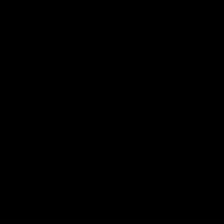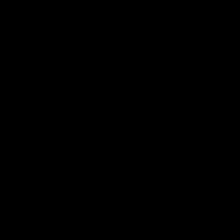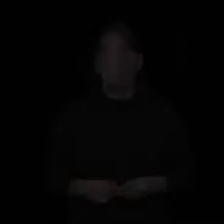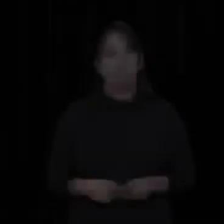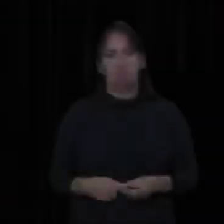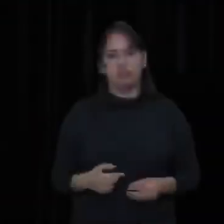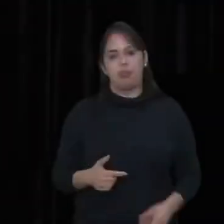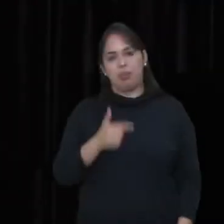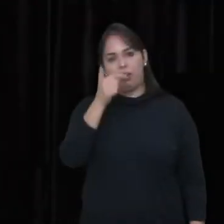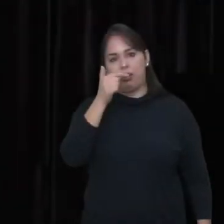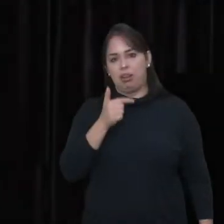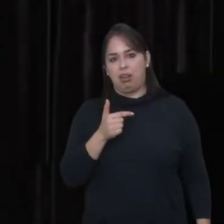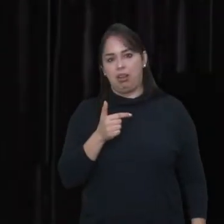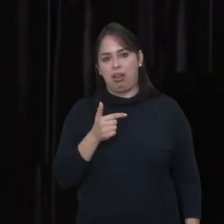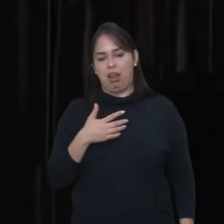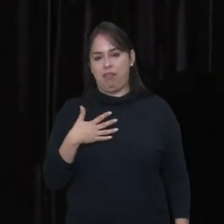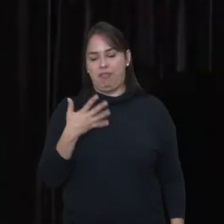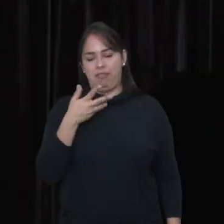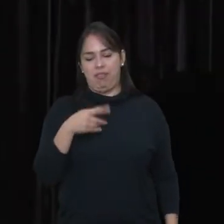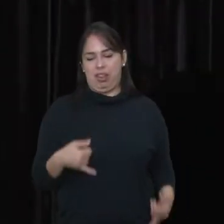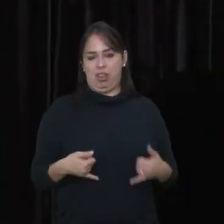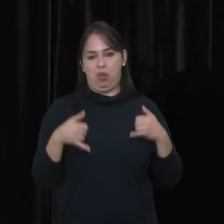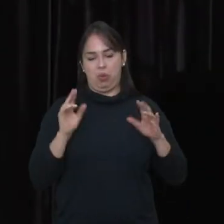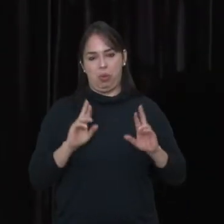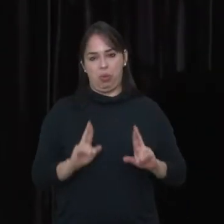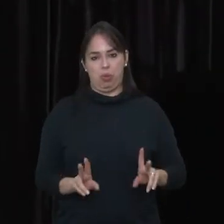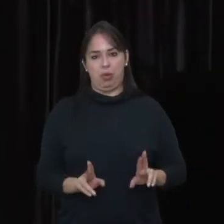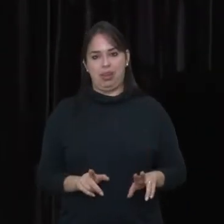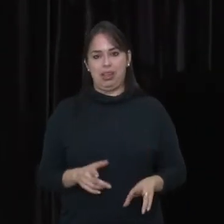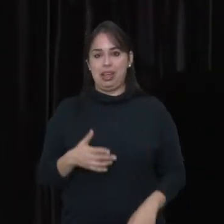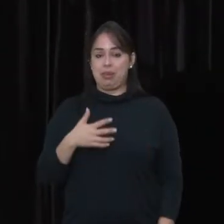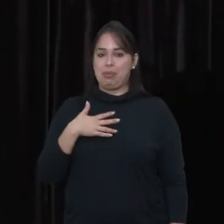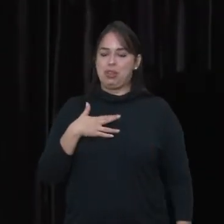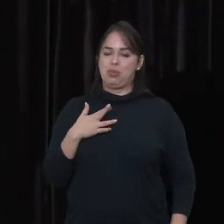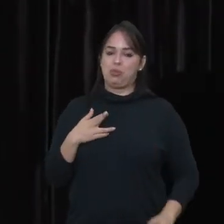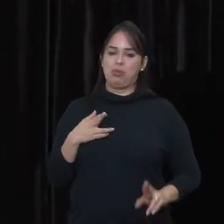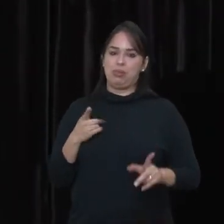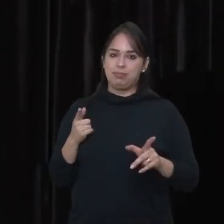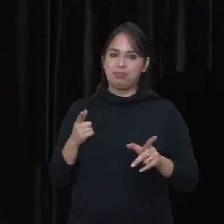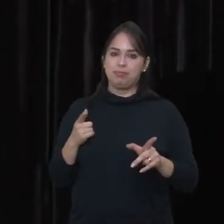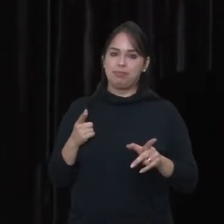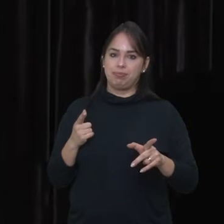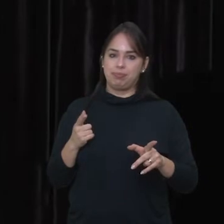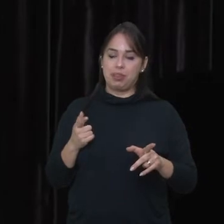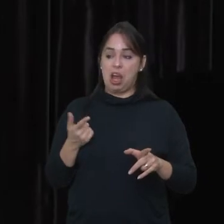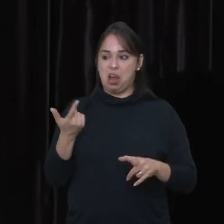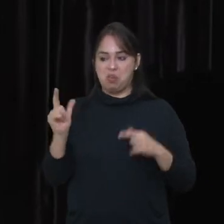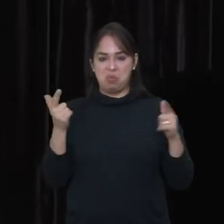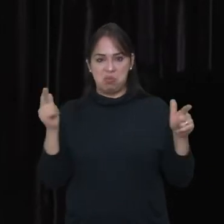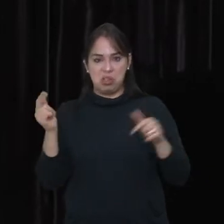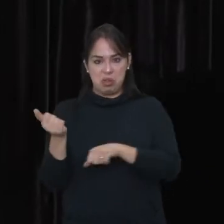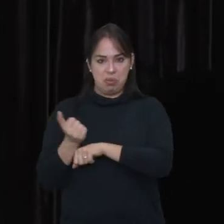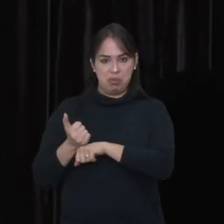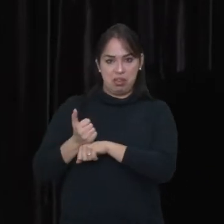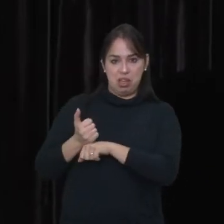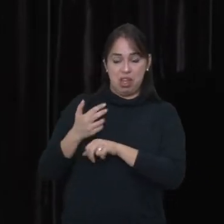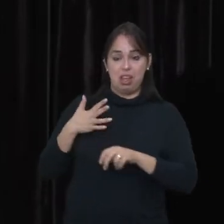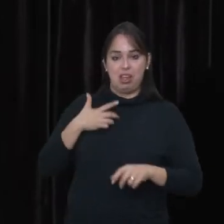Eu não quero parecer convencido, né? Mas eu acho que eu tenho um diferencial Com relação aos outros comediantes